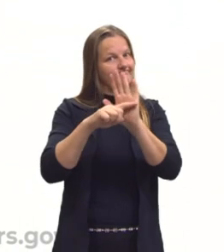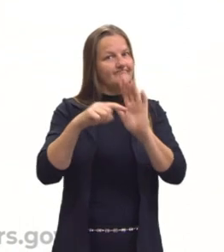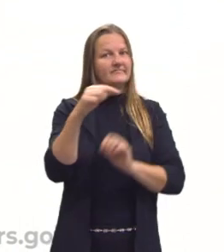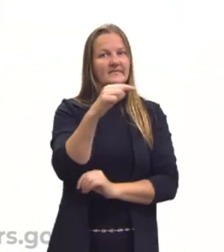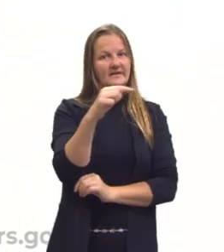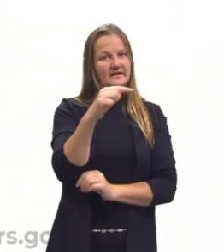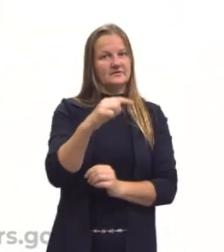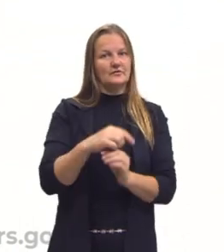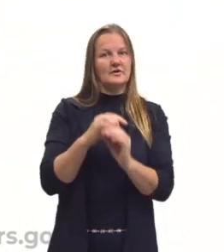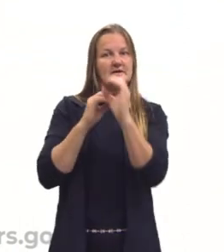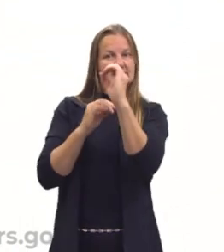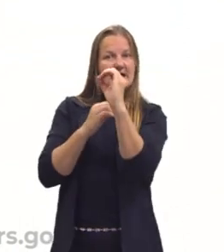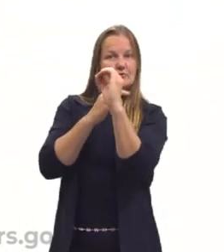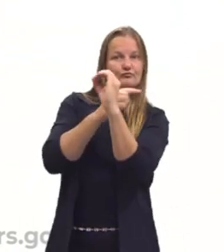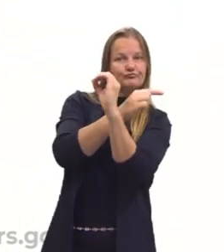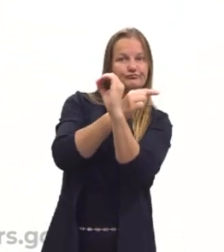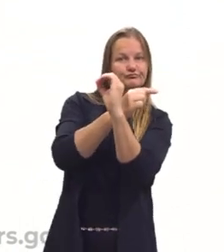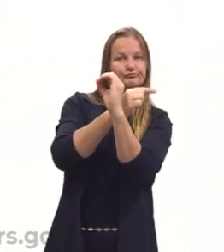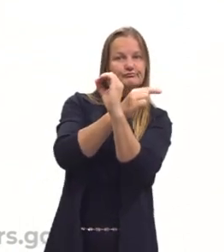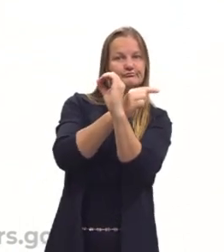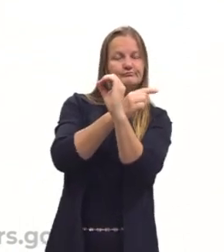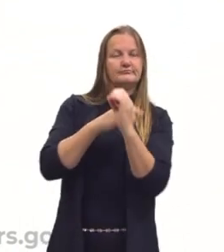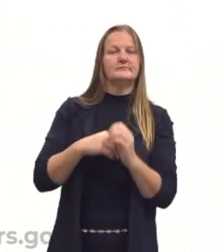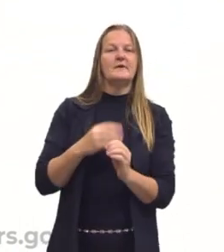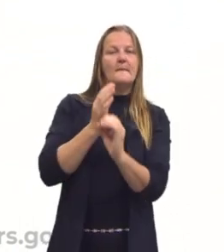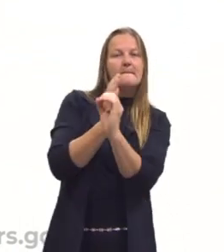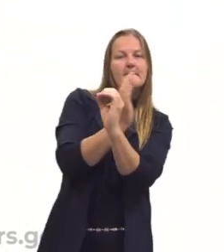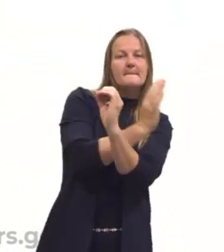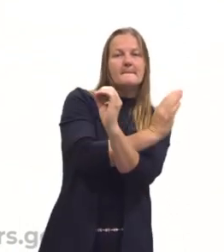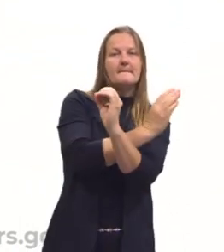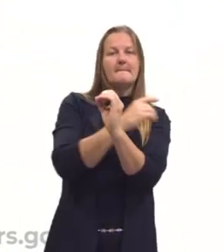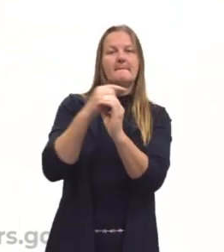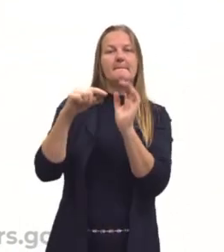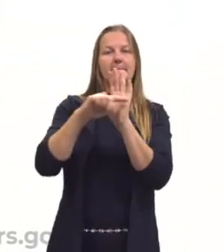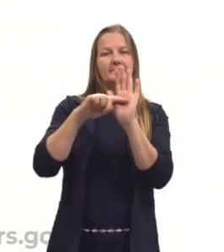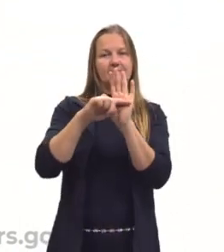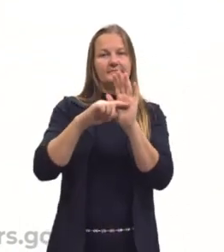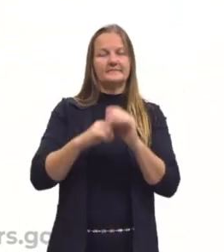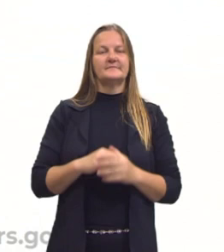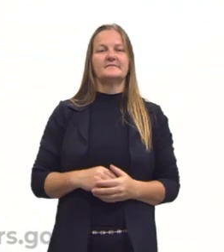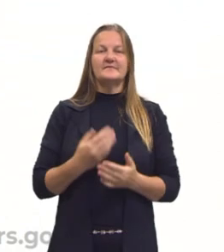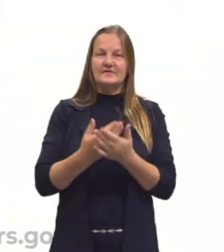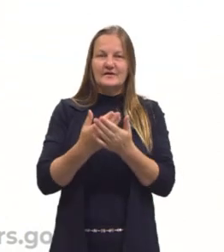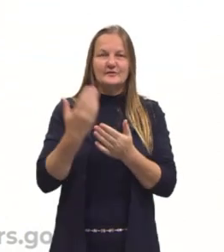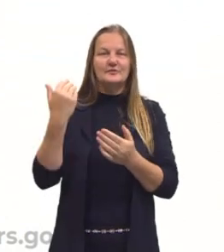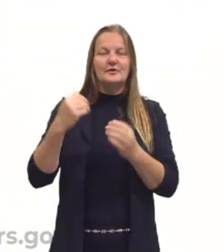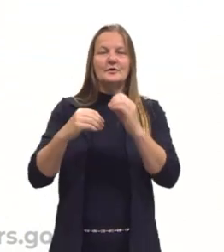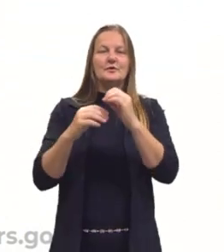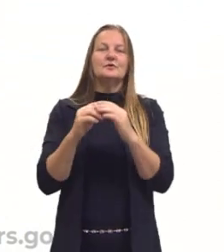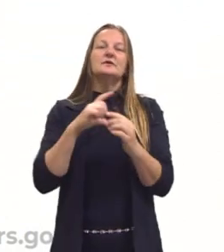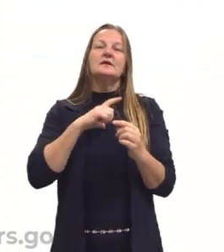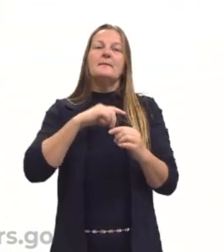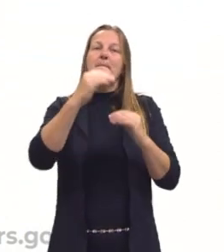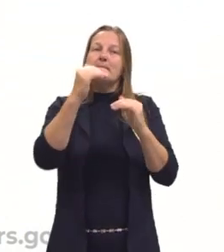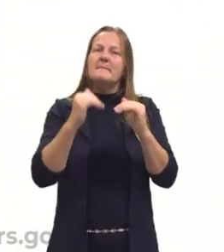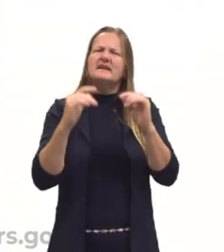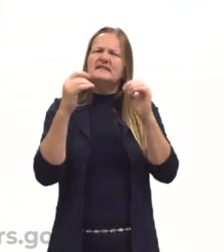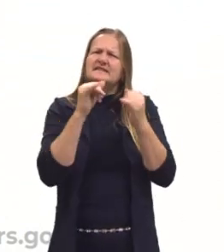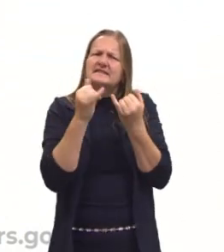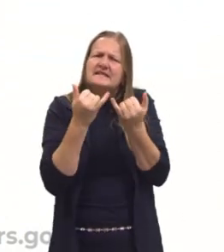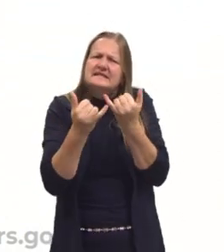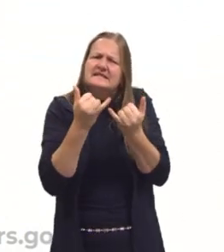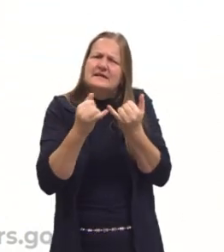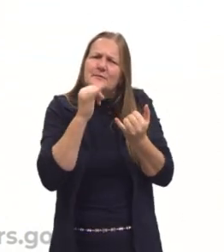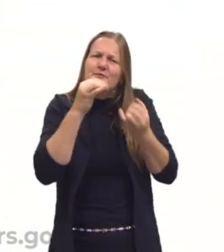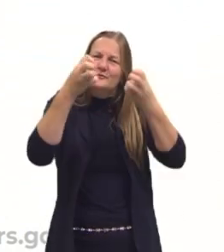Isto é, então, menores do que zero. Assim como nós já estudamos nas nossas aulas. Abaixo, então, eu trago alguns exemplos para